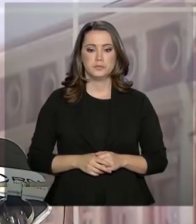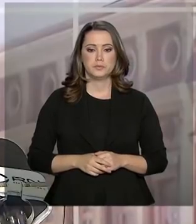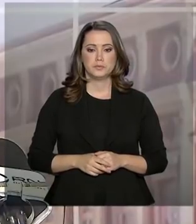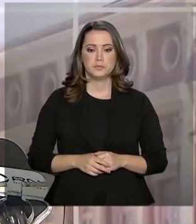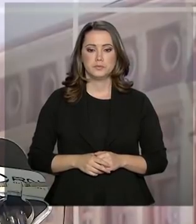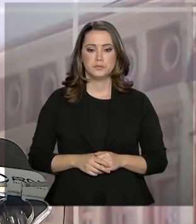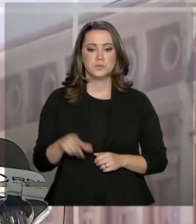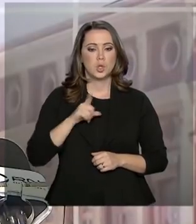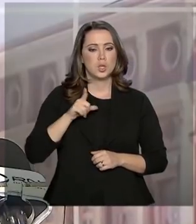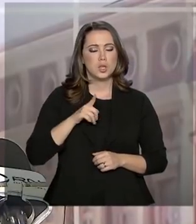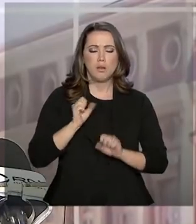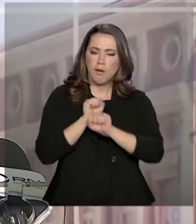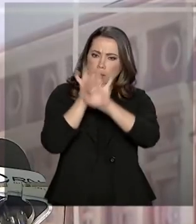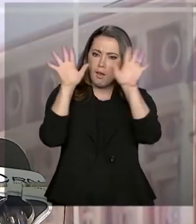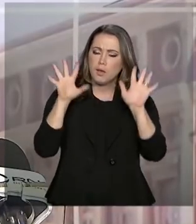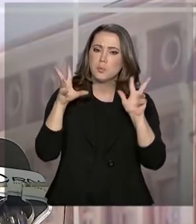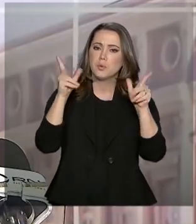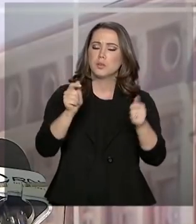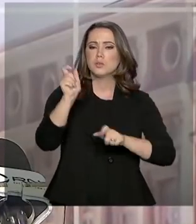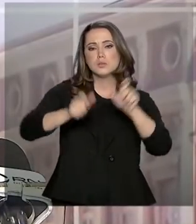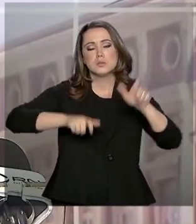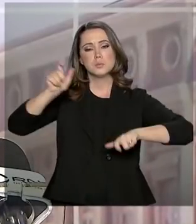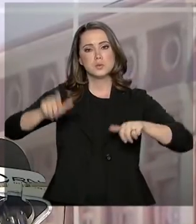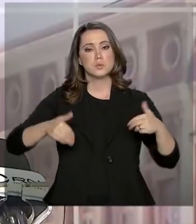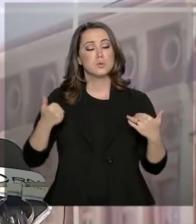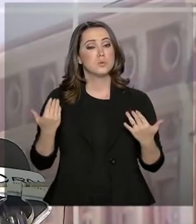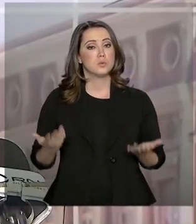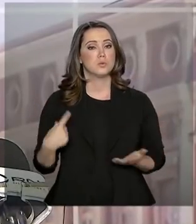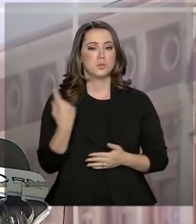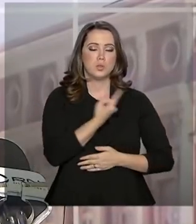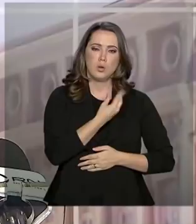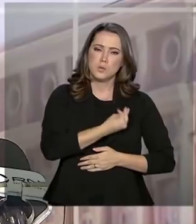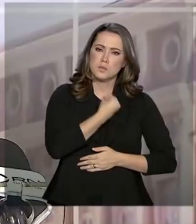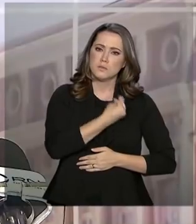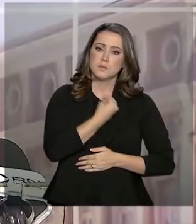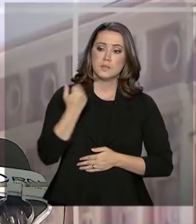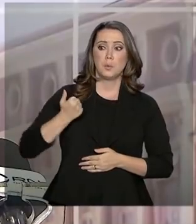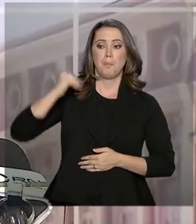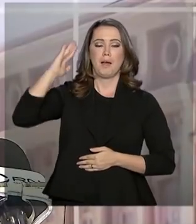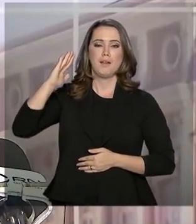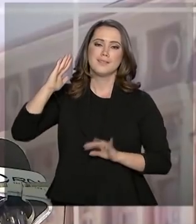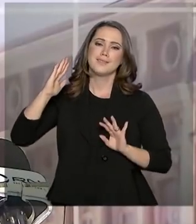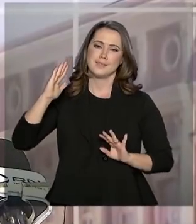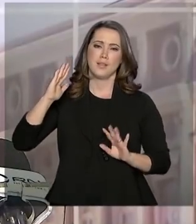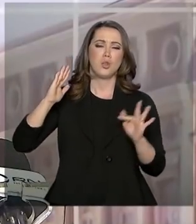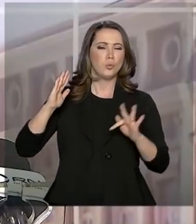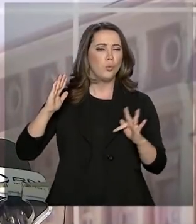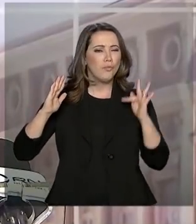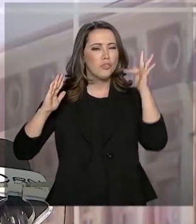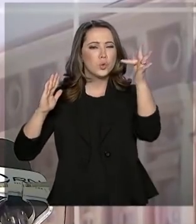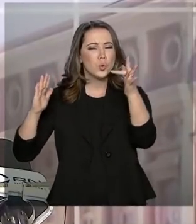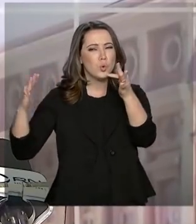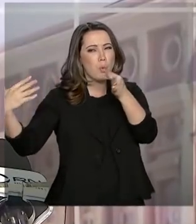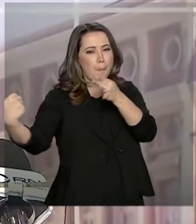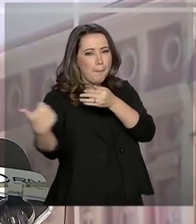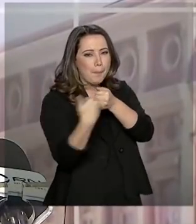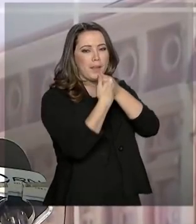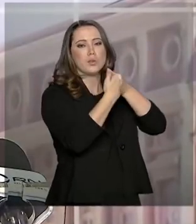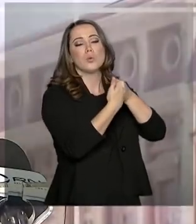Tem que ficar muito claro para todos que estamos vivendo mais, que no futuro próximo,